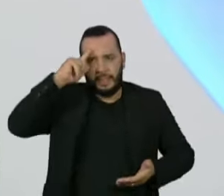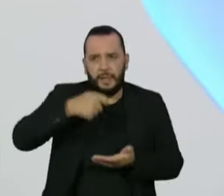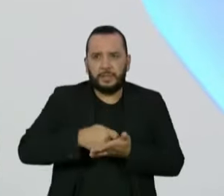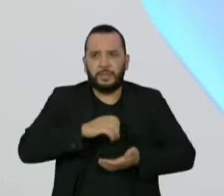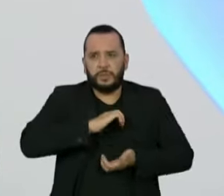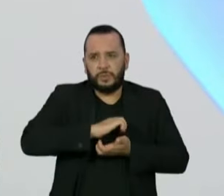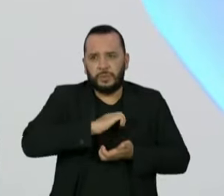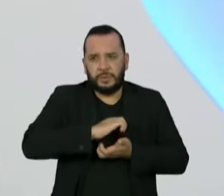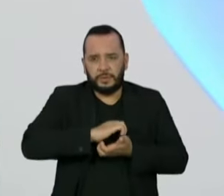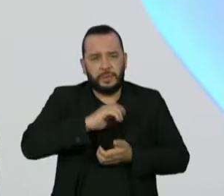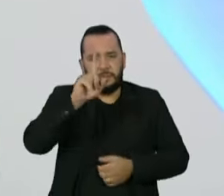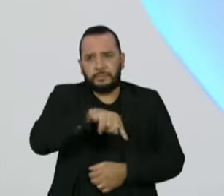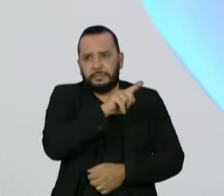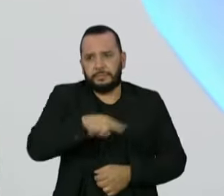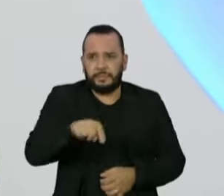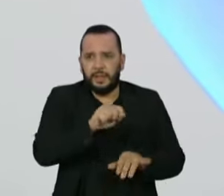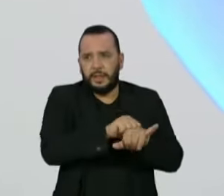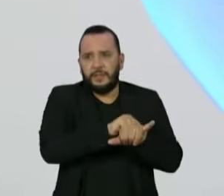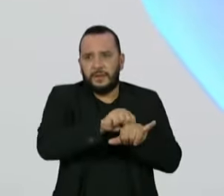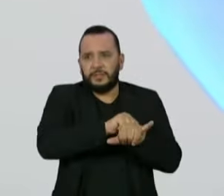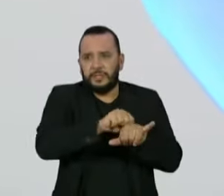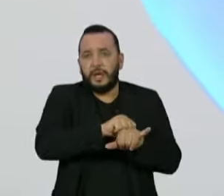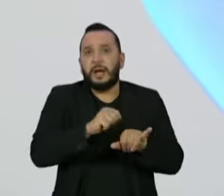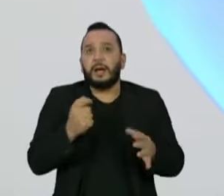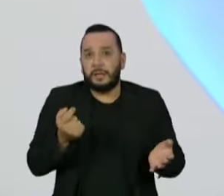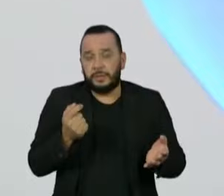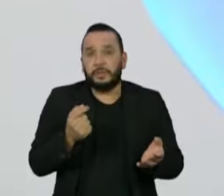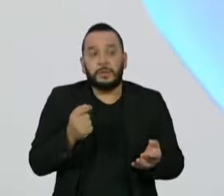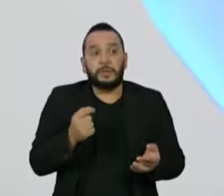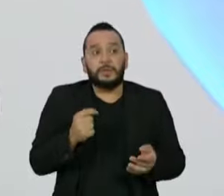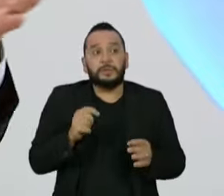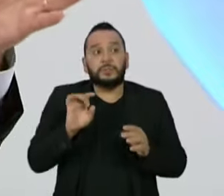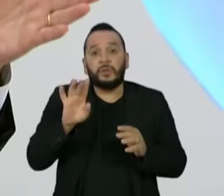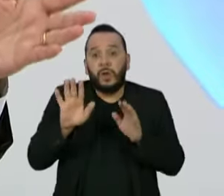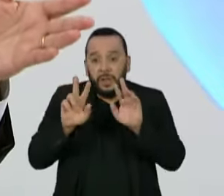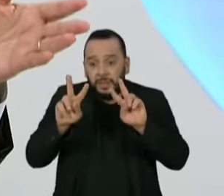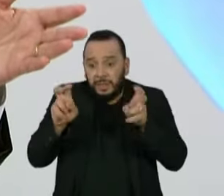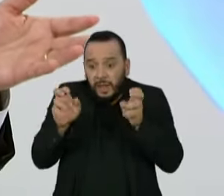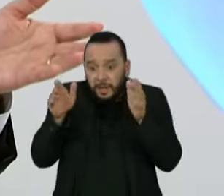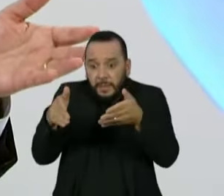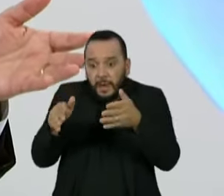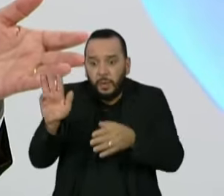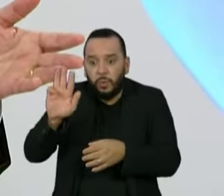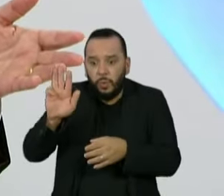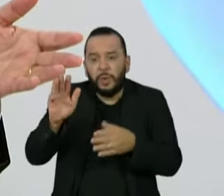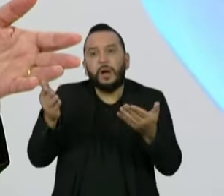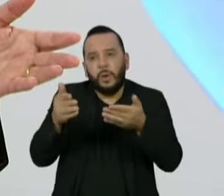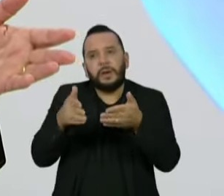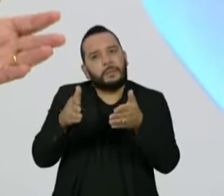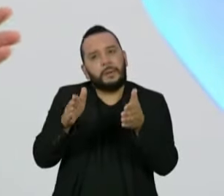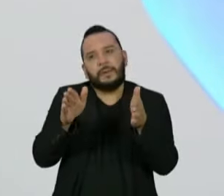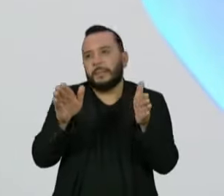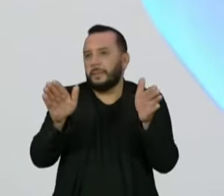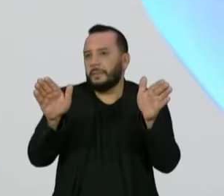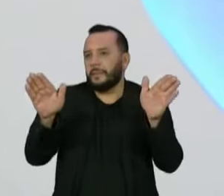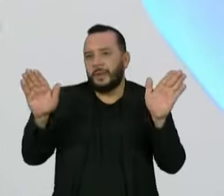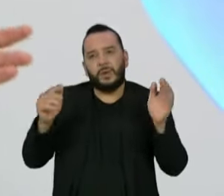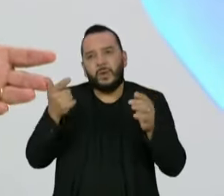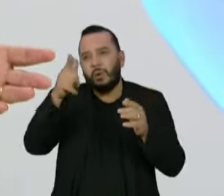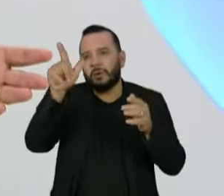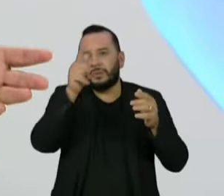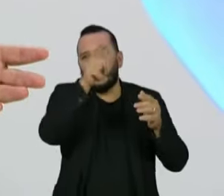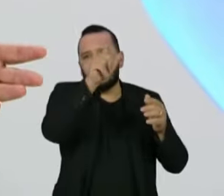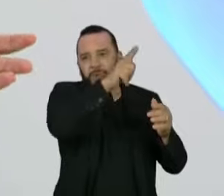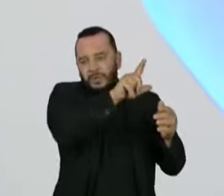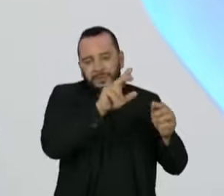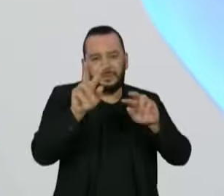relação a Lava Jato e decidiu que só ia ser para o caso específico do Lula, mas já abriu para vários outros casos, como já se previa. Eu não posso permitir que